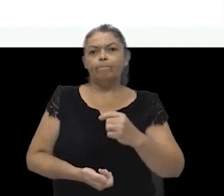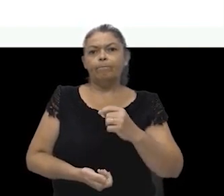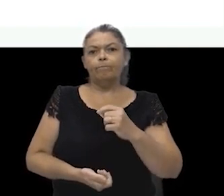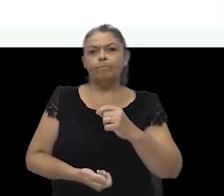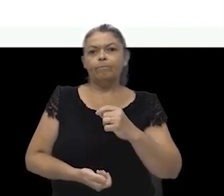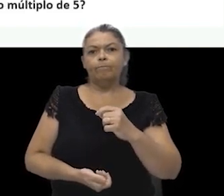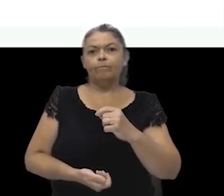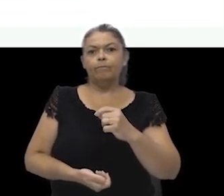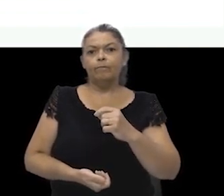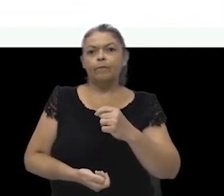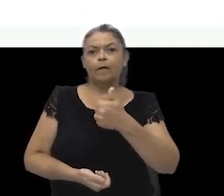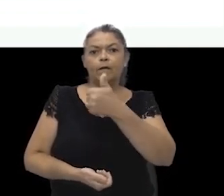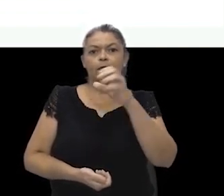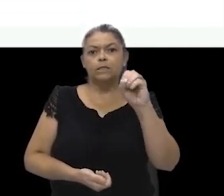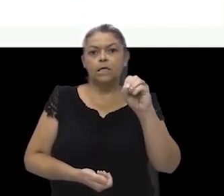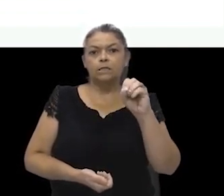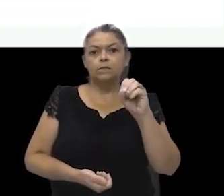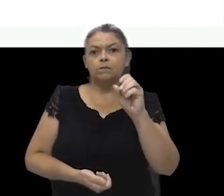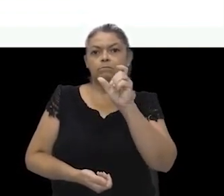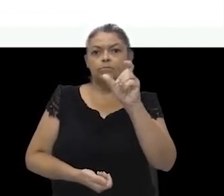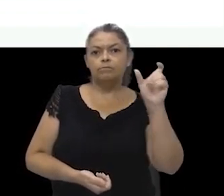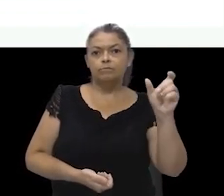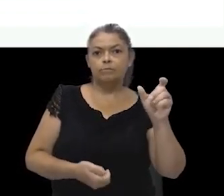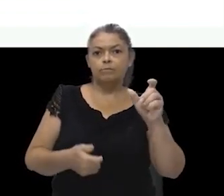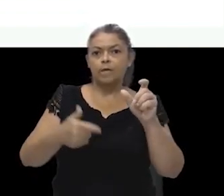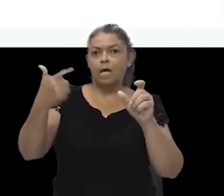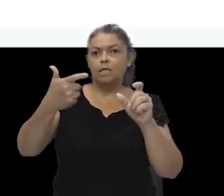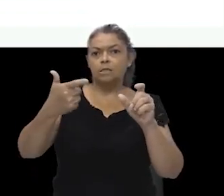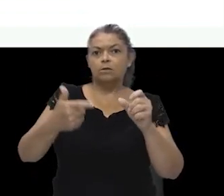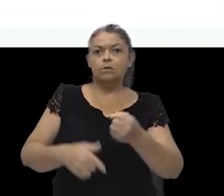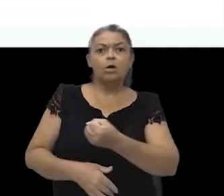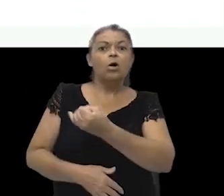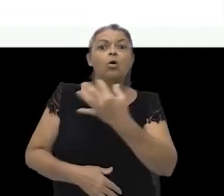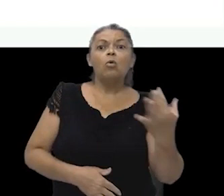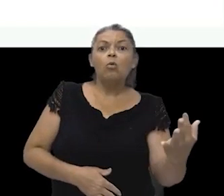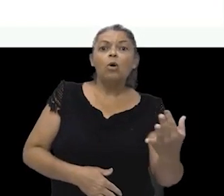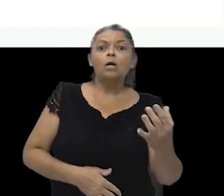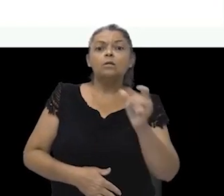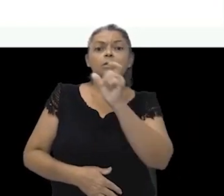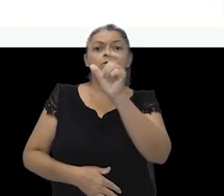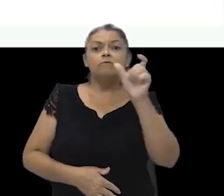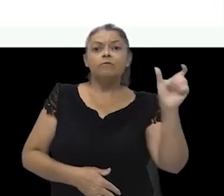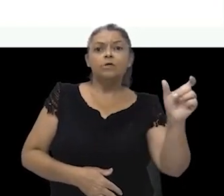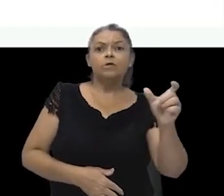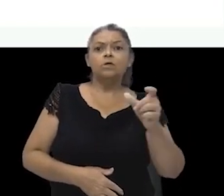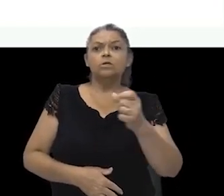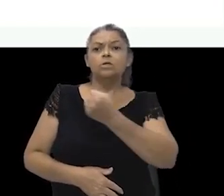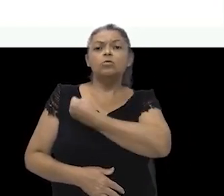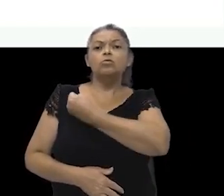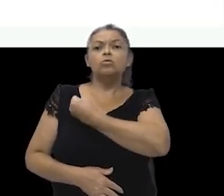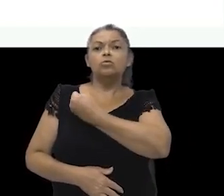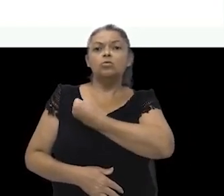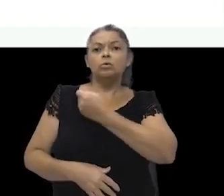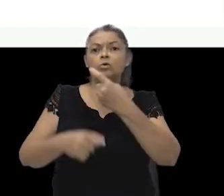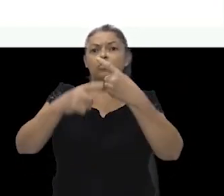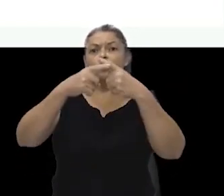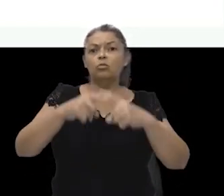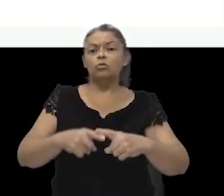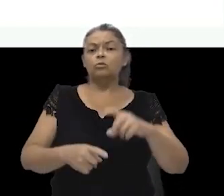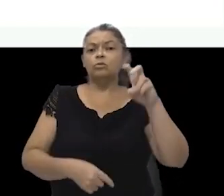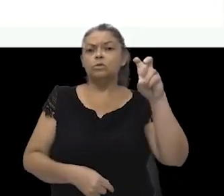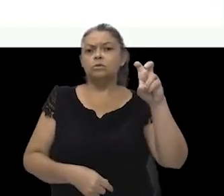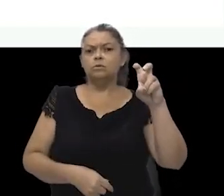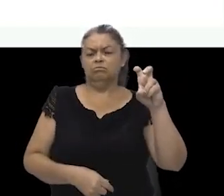10 fichas. A segunda pergunta. Quantas fichas está escrito o número múltiplo de 5? Epa, Danda, peraí.